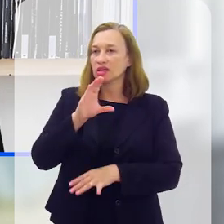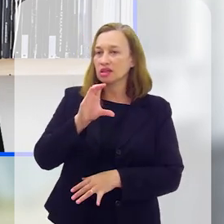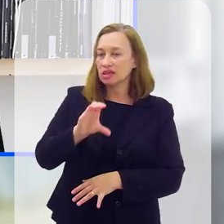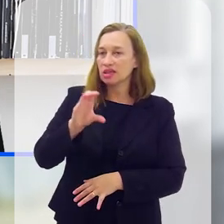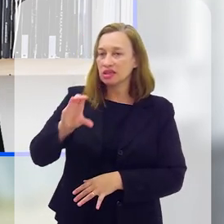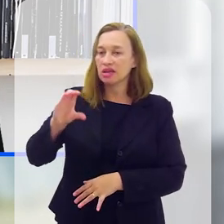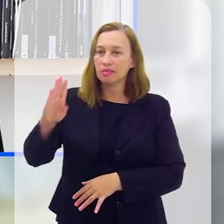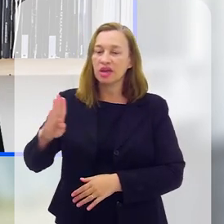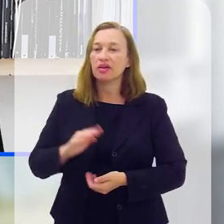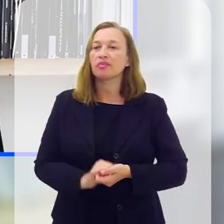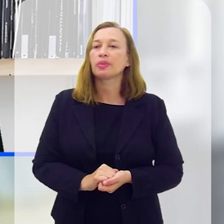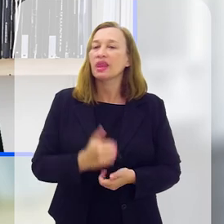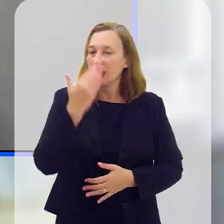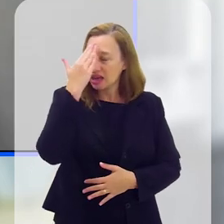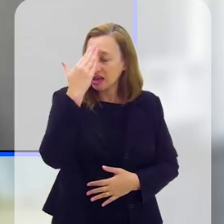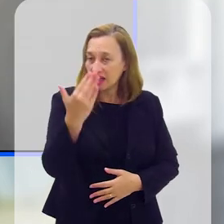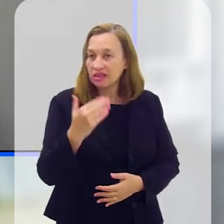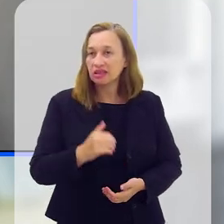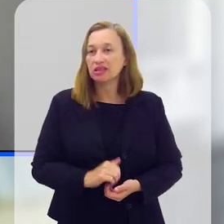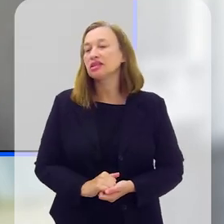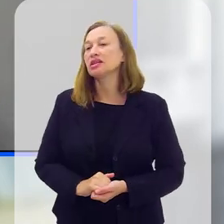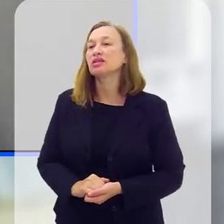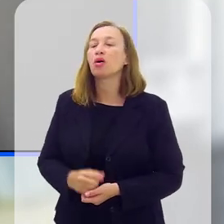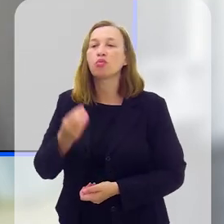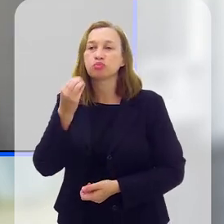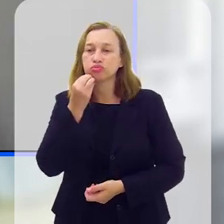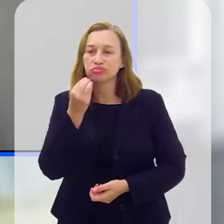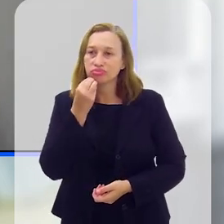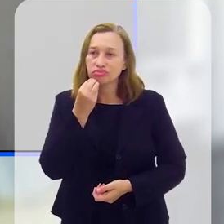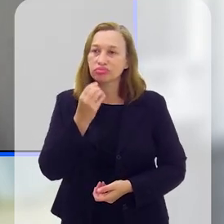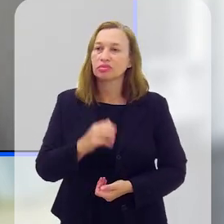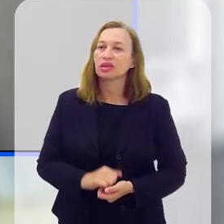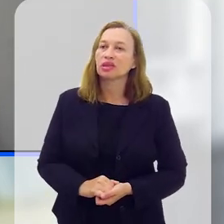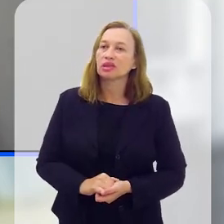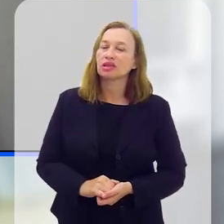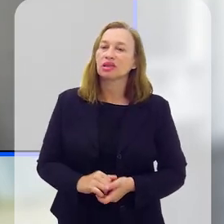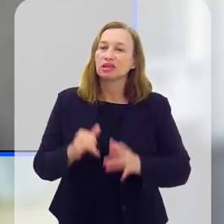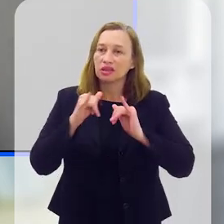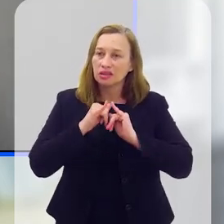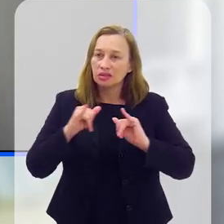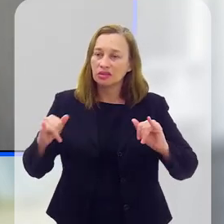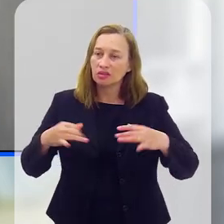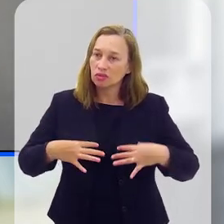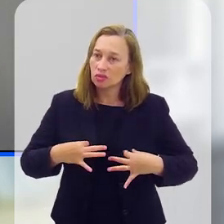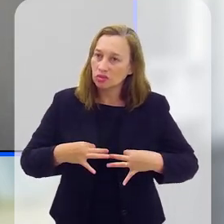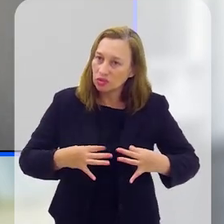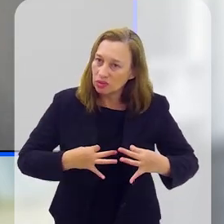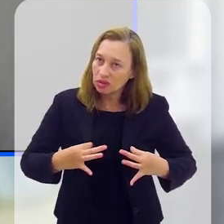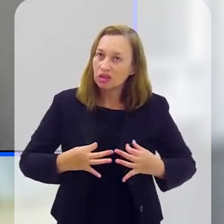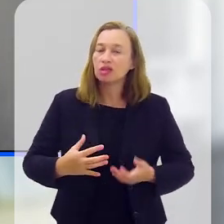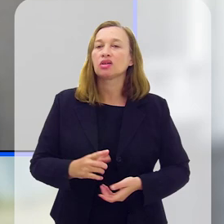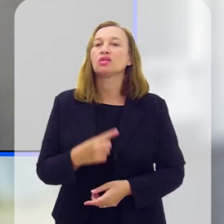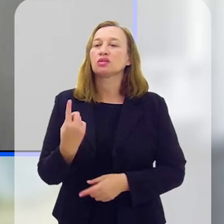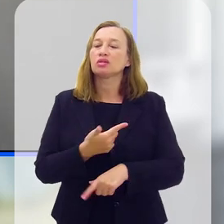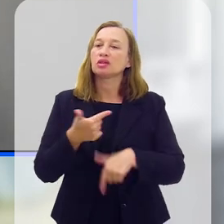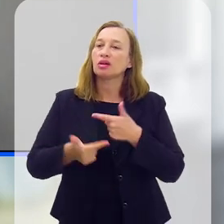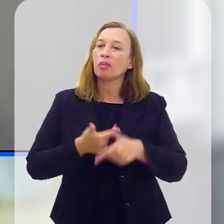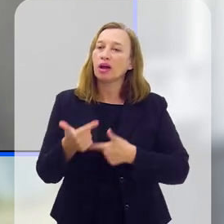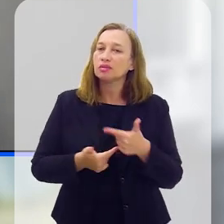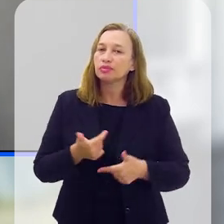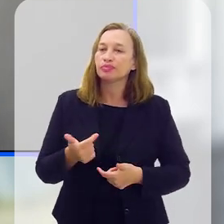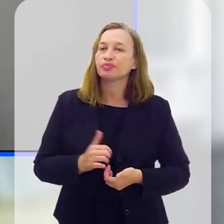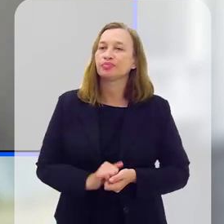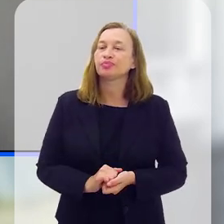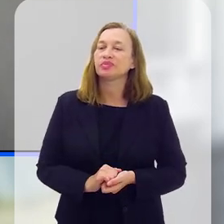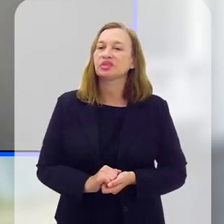canais de contato do CVV. Sim, sim, bem, nós agradecemos a oportunidade de divulgar a disponibilidade do nosso